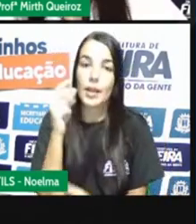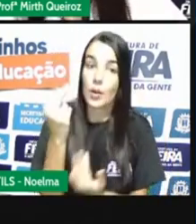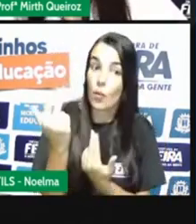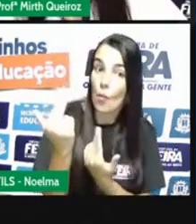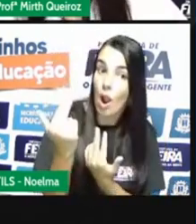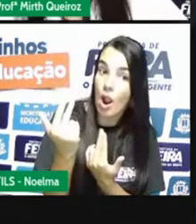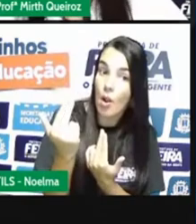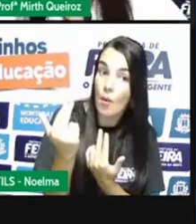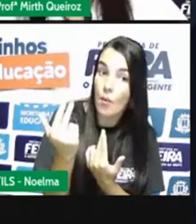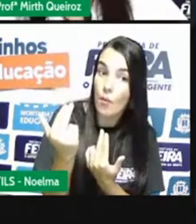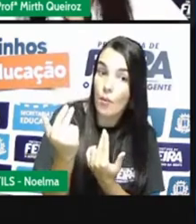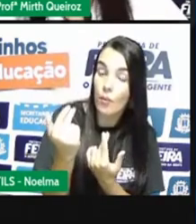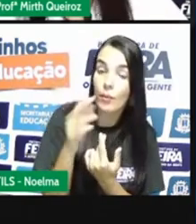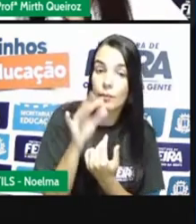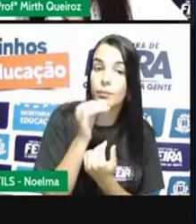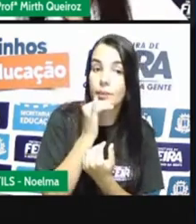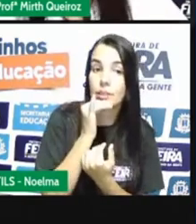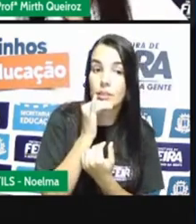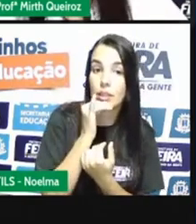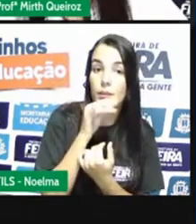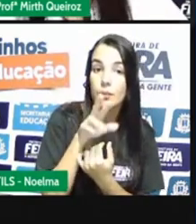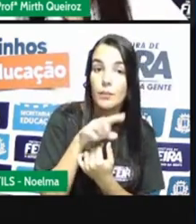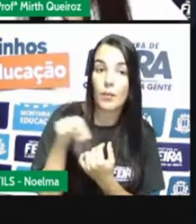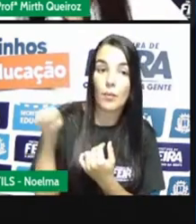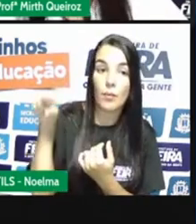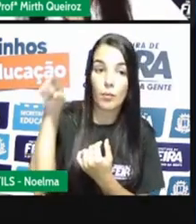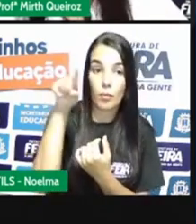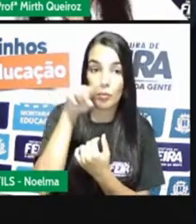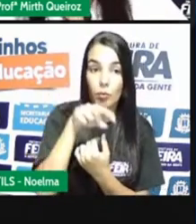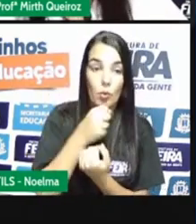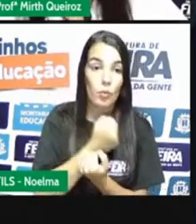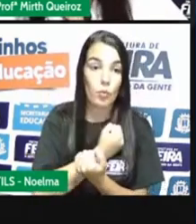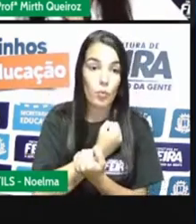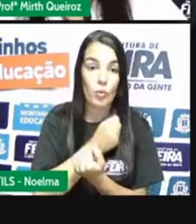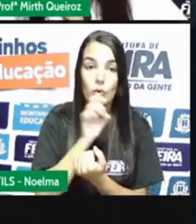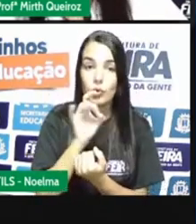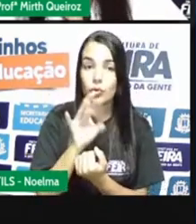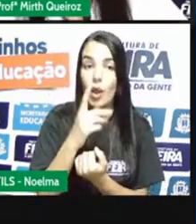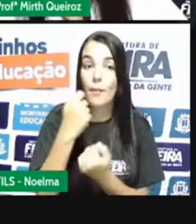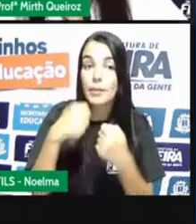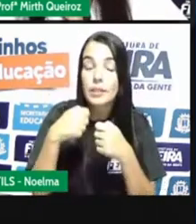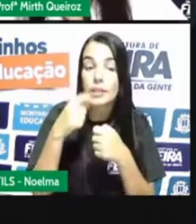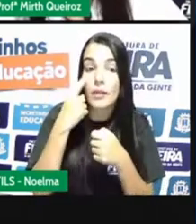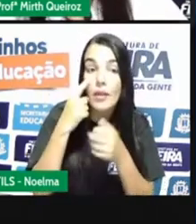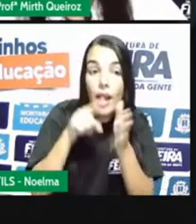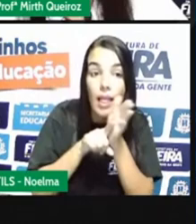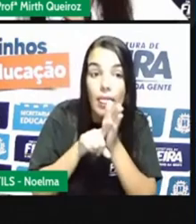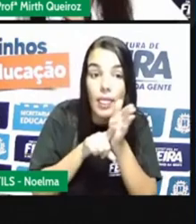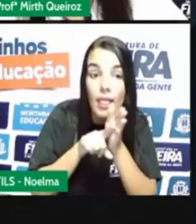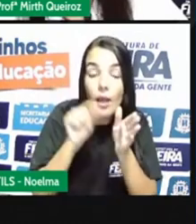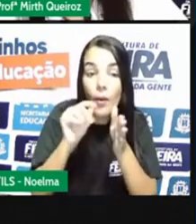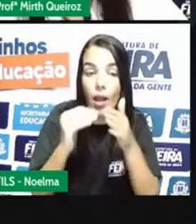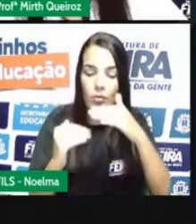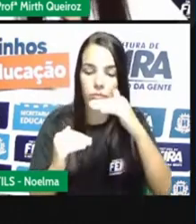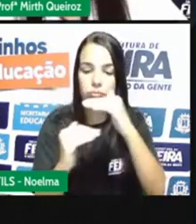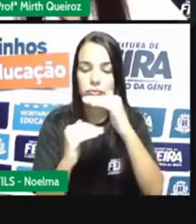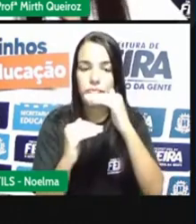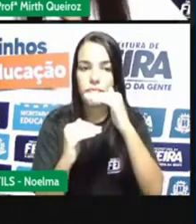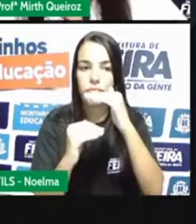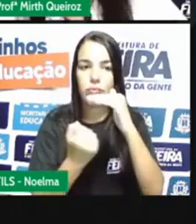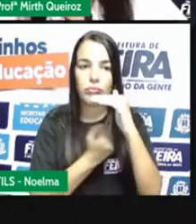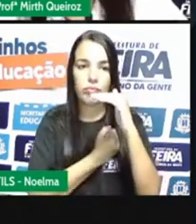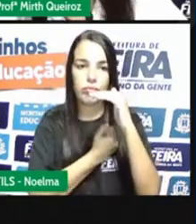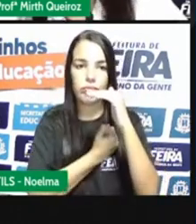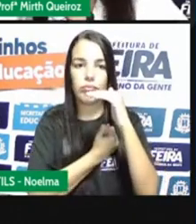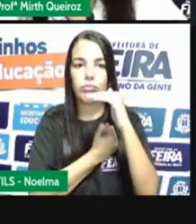igual, que no caso todos aí são um, um, vocês vão analisar o denominador. Denominador maior,